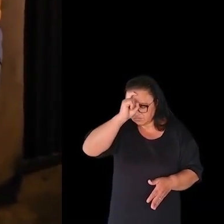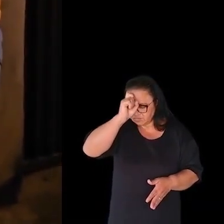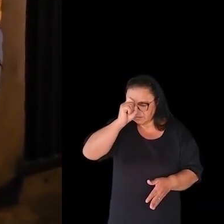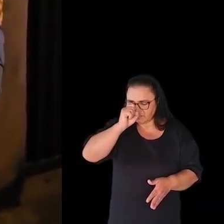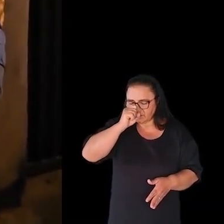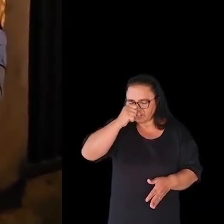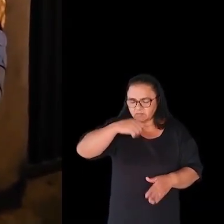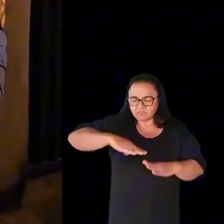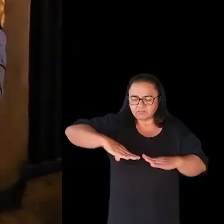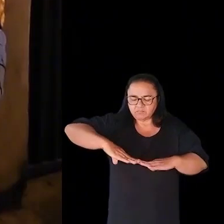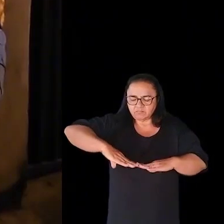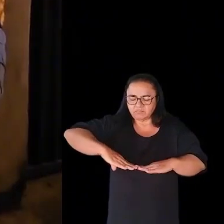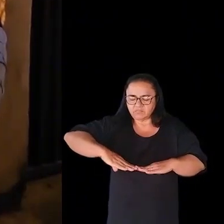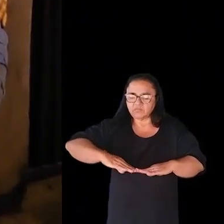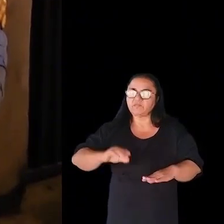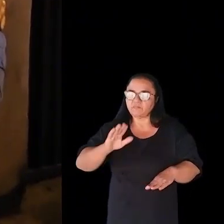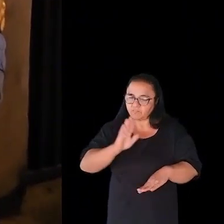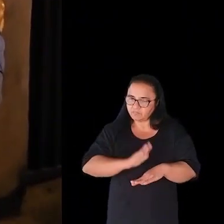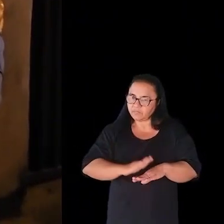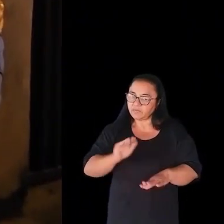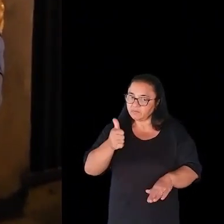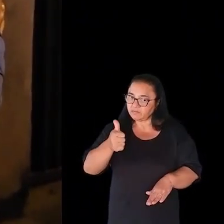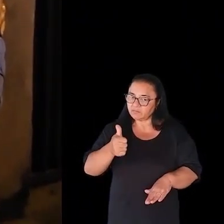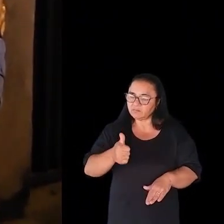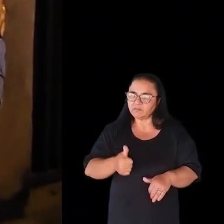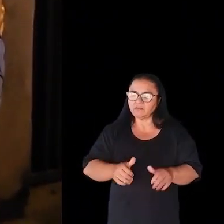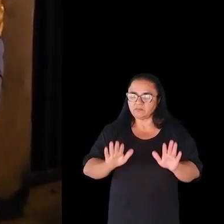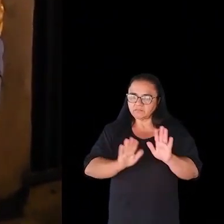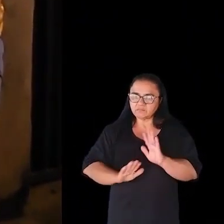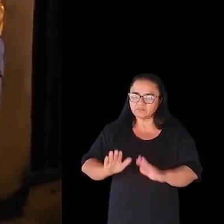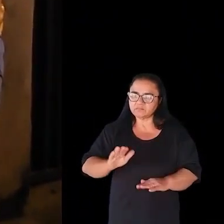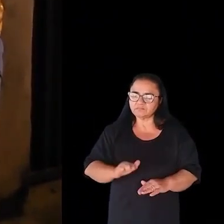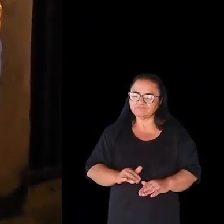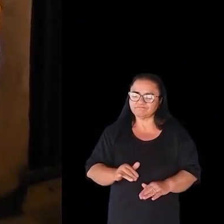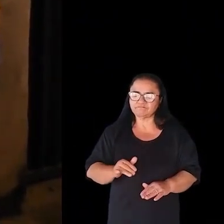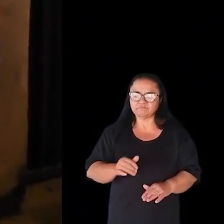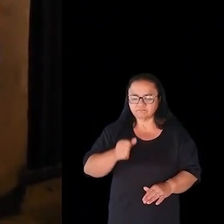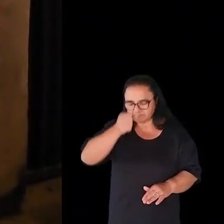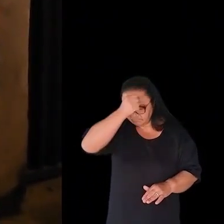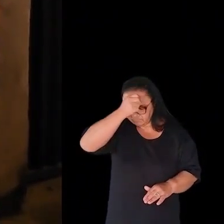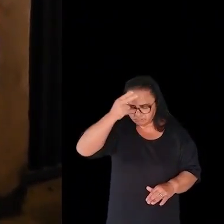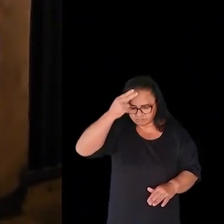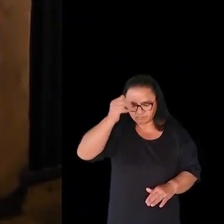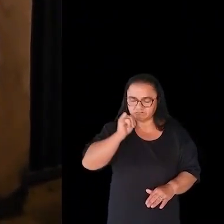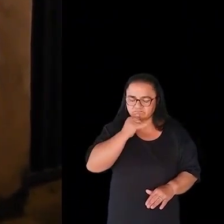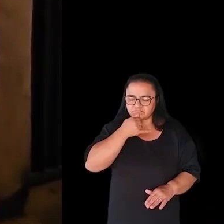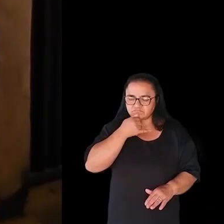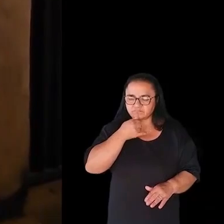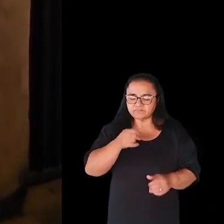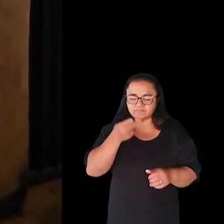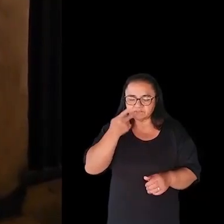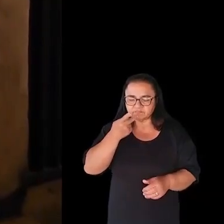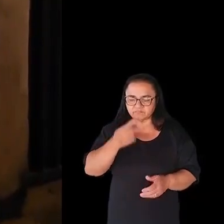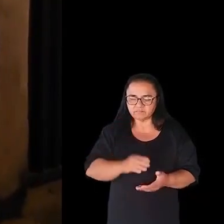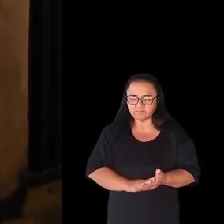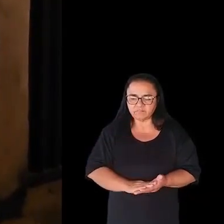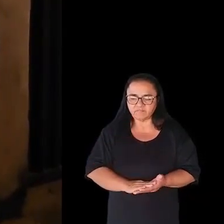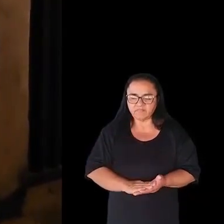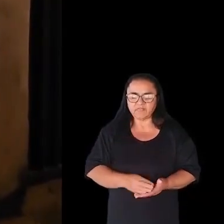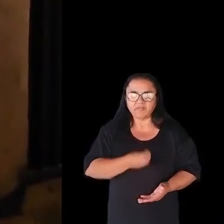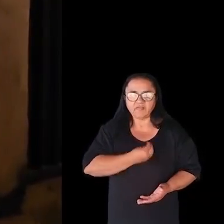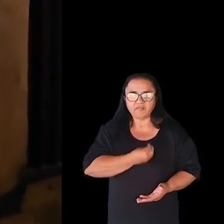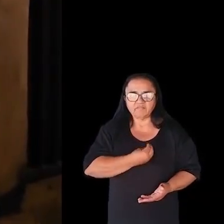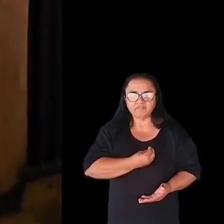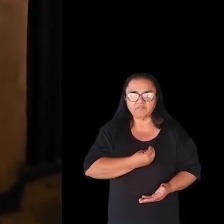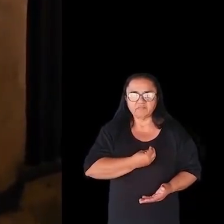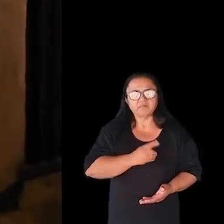mas fui lá no São Marcos, sabe? Fui bem cuidado, mas os municipais, infelizmente... Deixa eu te falar uma coisa aqui. A